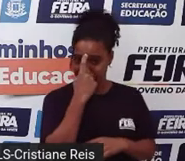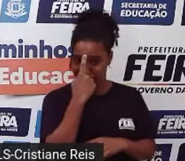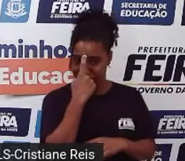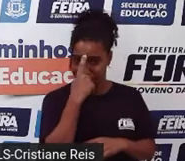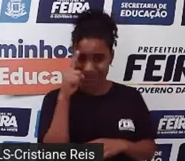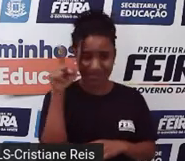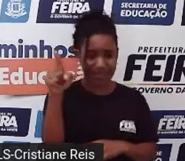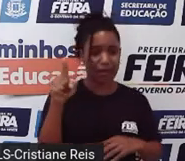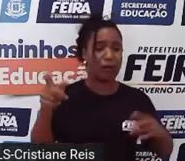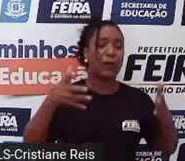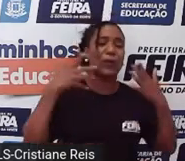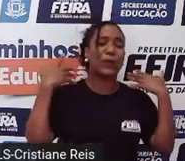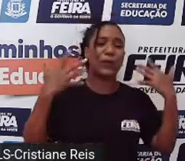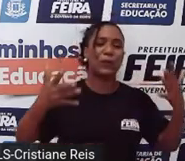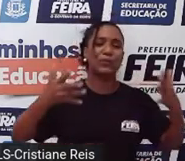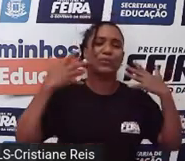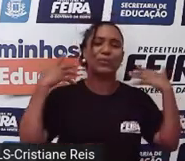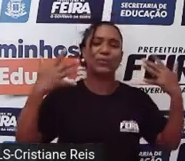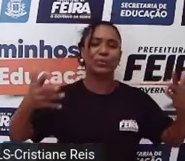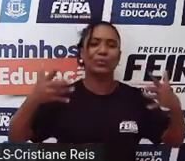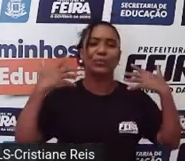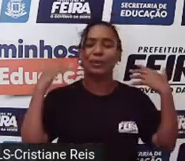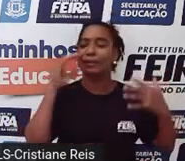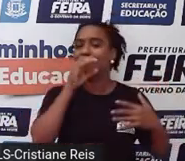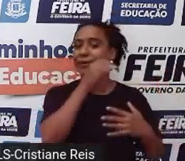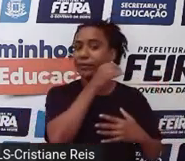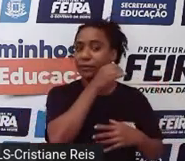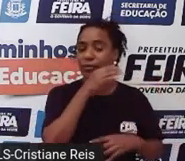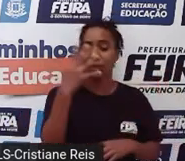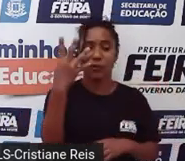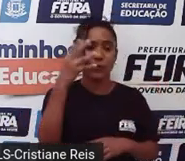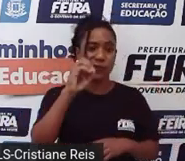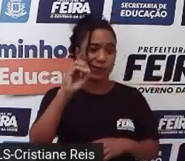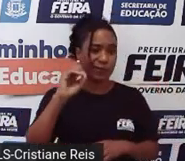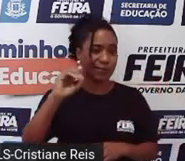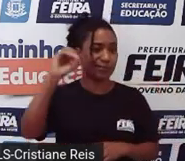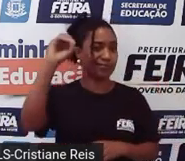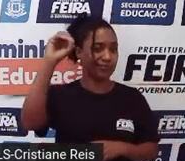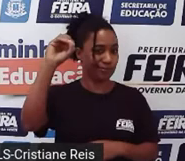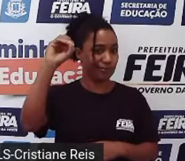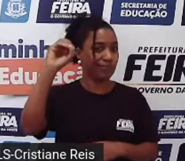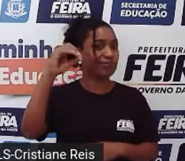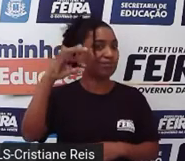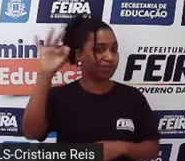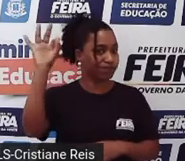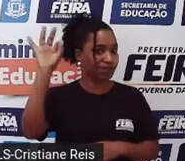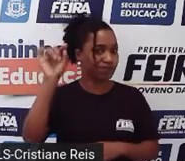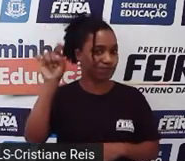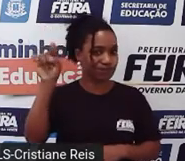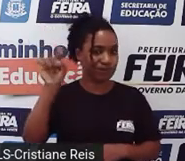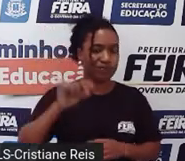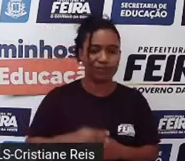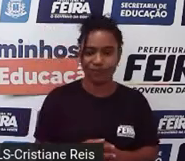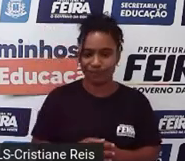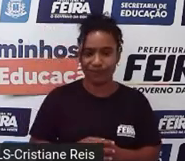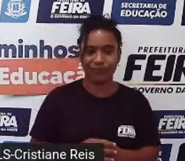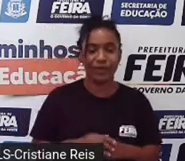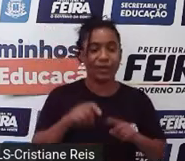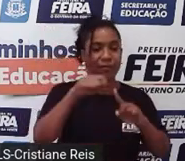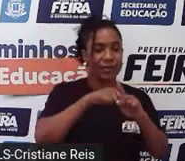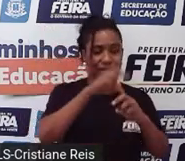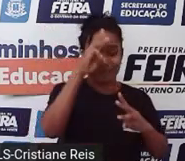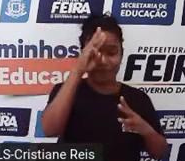a temperatura chega aproximadamente a 40 graus centígrados na maioria das cidades. E dura de março